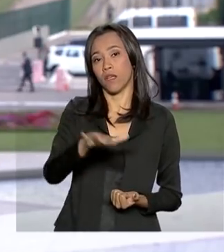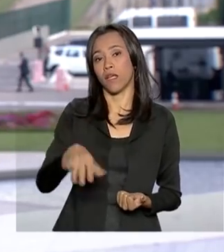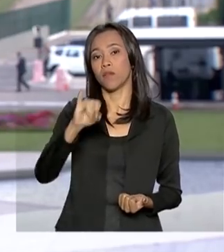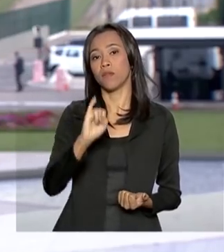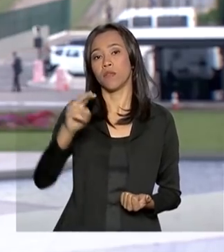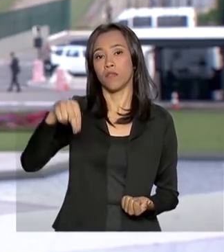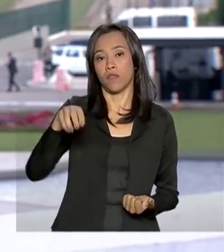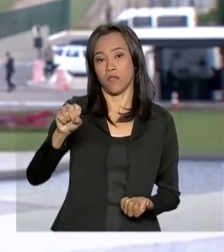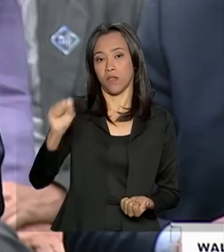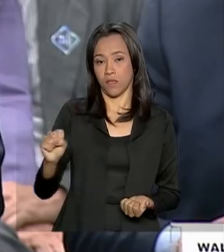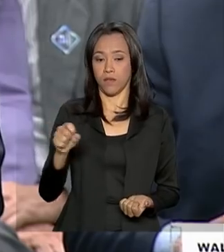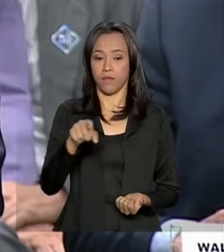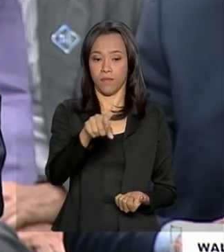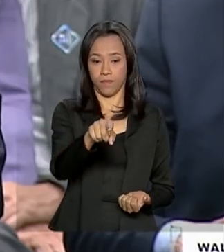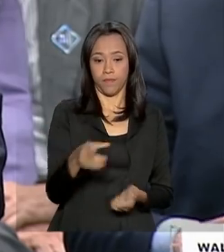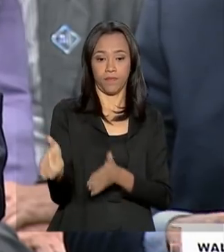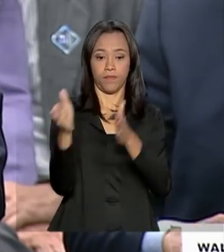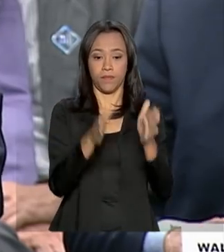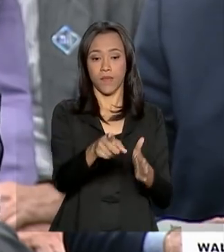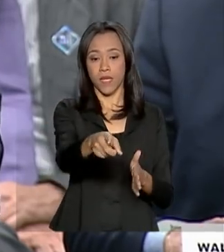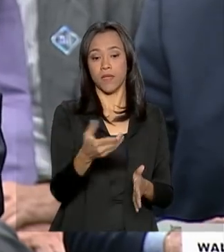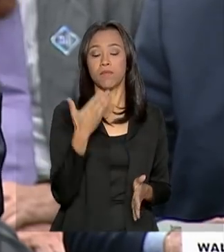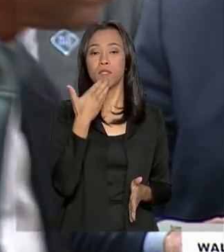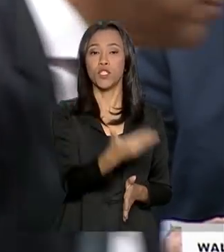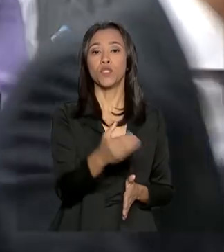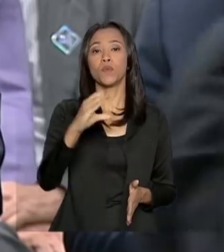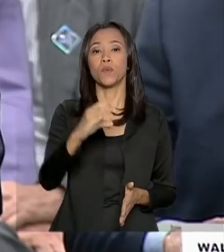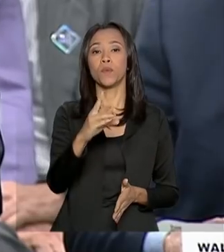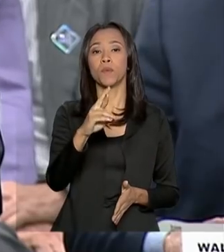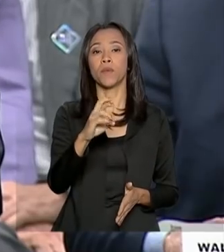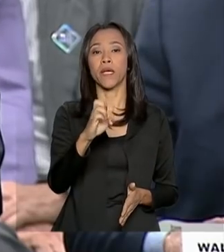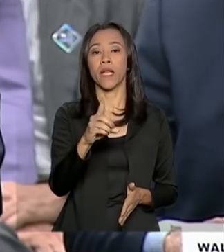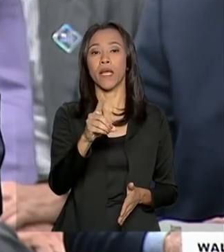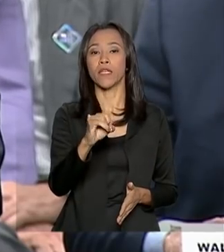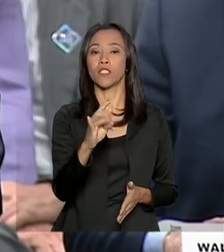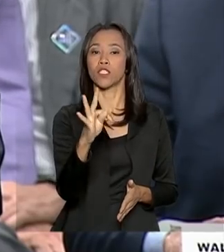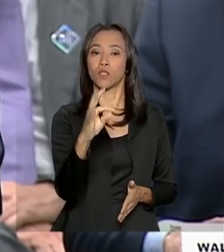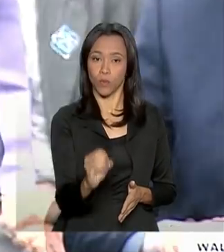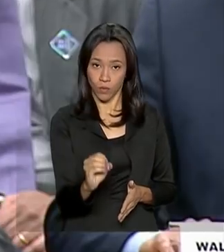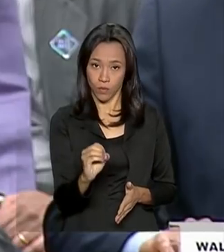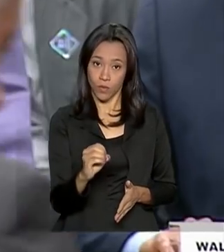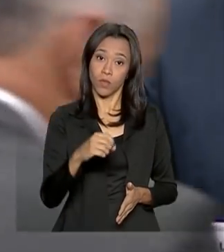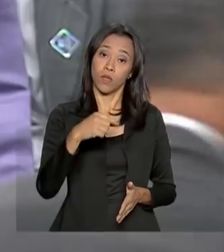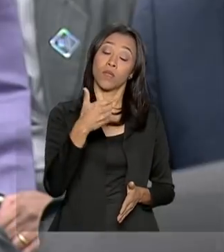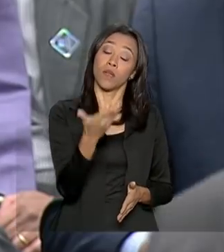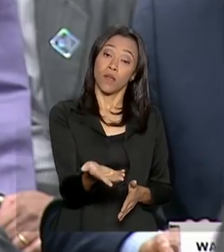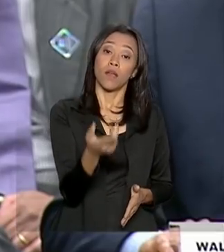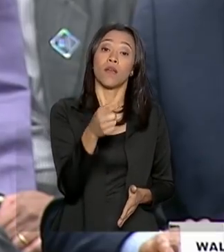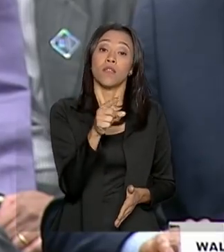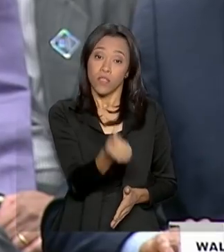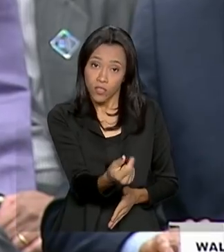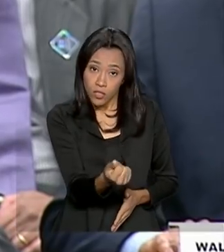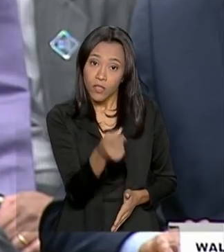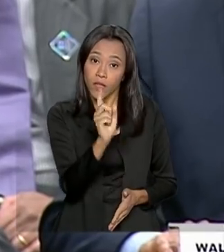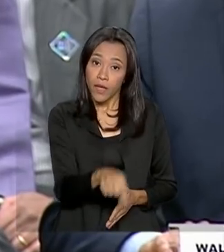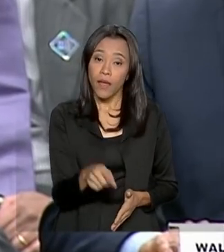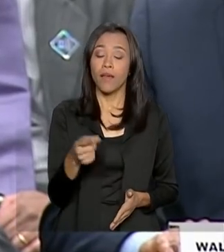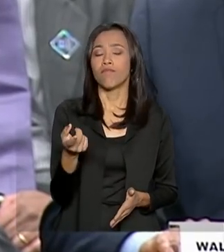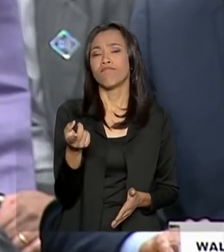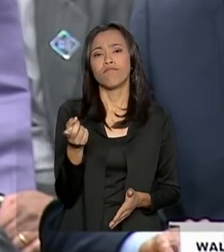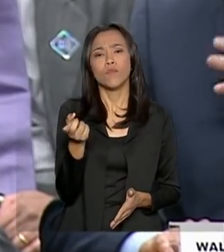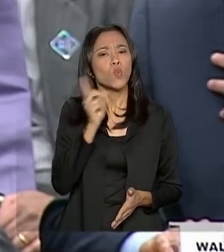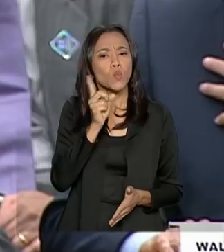Vamos ouvir. Essa necessidade de crédito suplementar é em torno de 248 bilhões de reais. Então, são despesas correntes